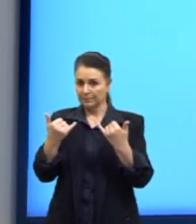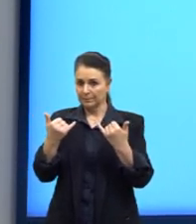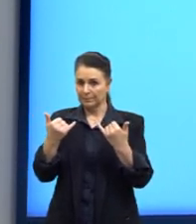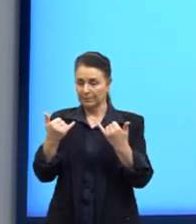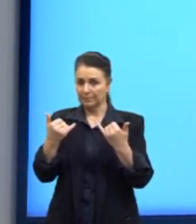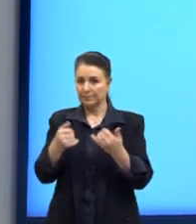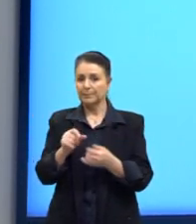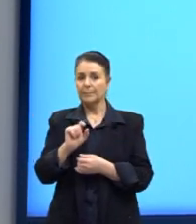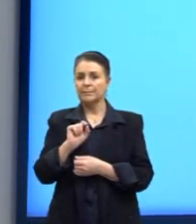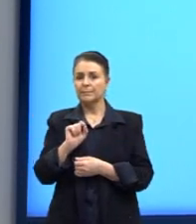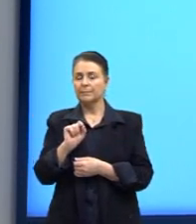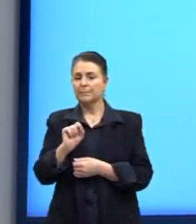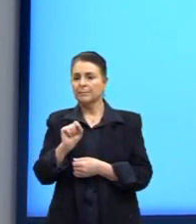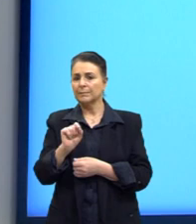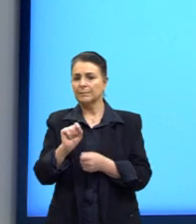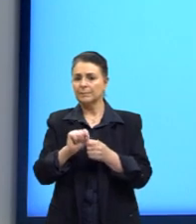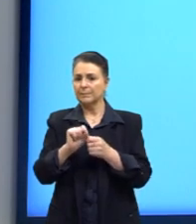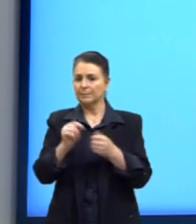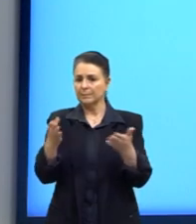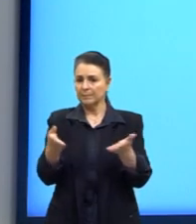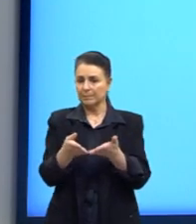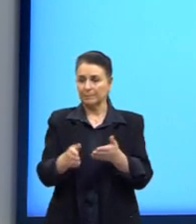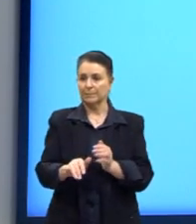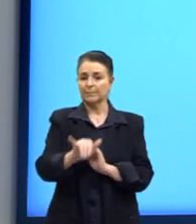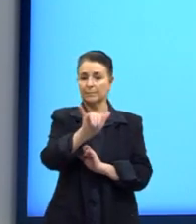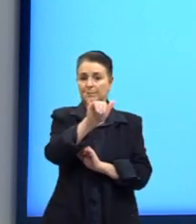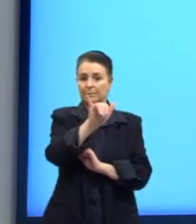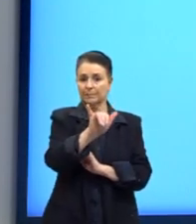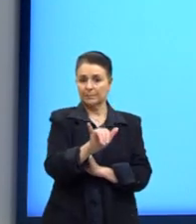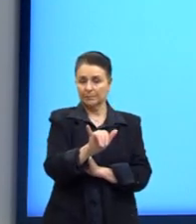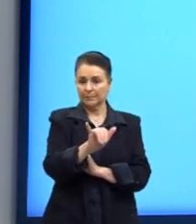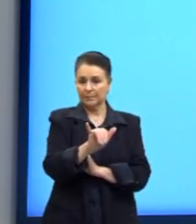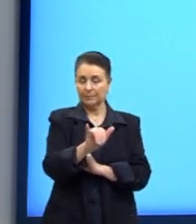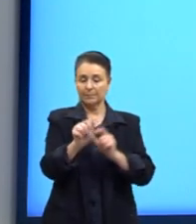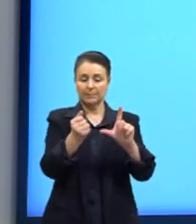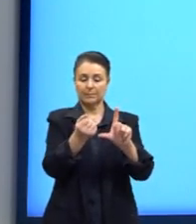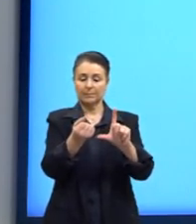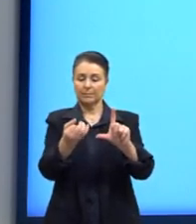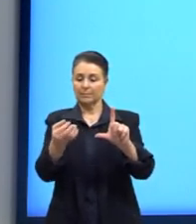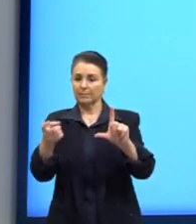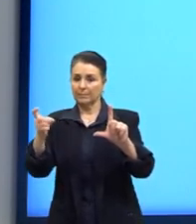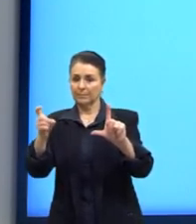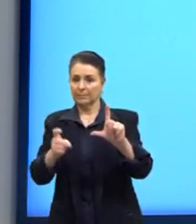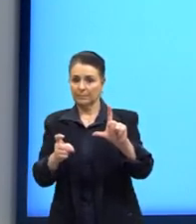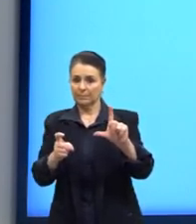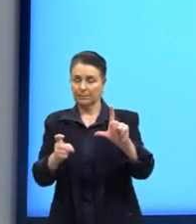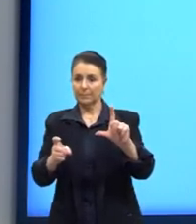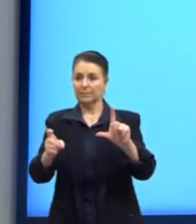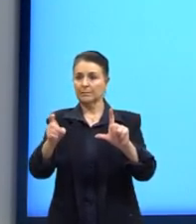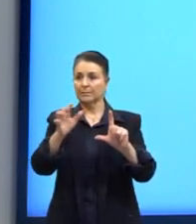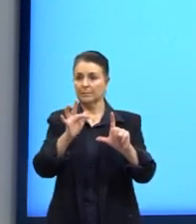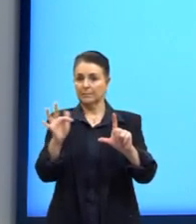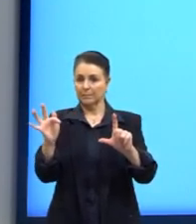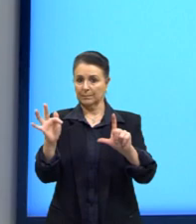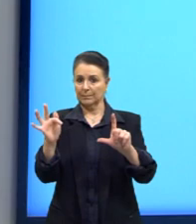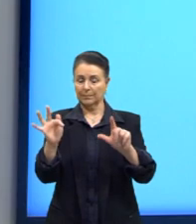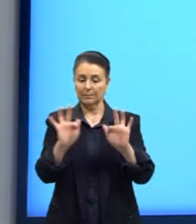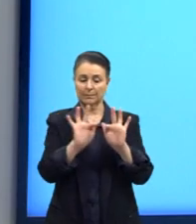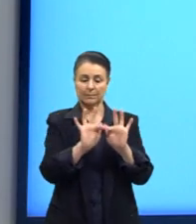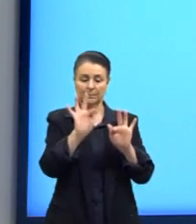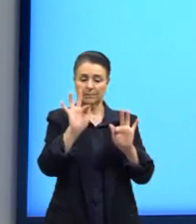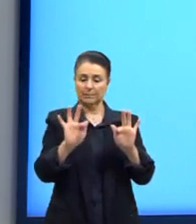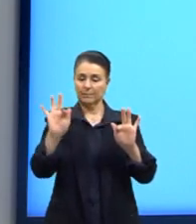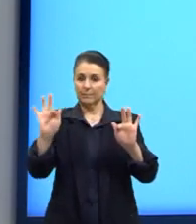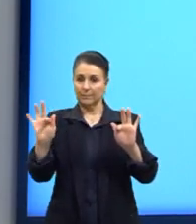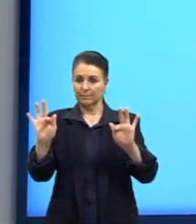O que que nós temos? O y, ele é o log de f, o logaritmo da frequência.